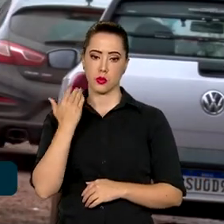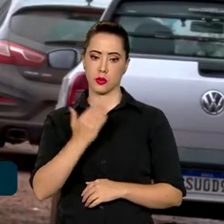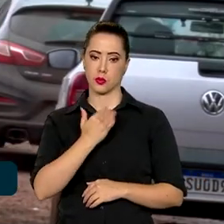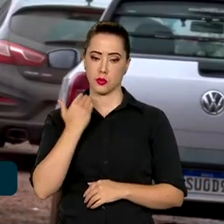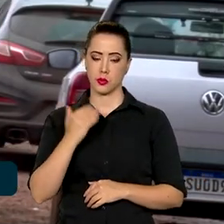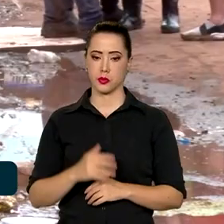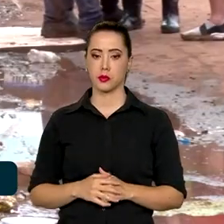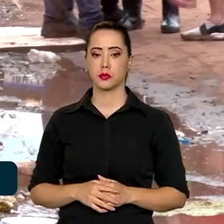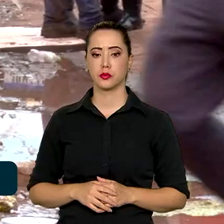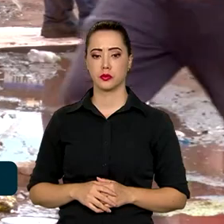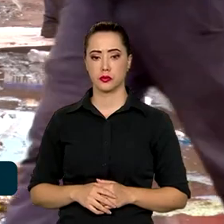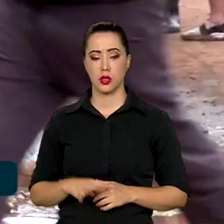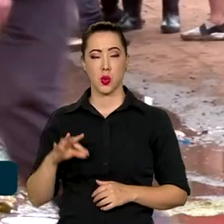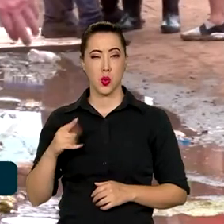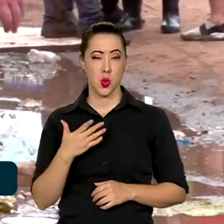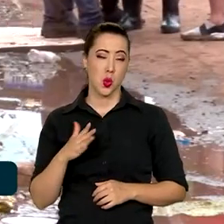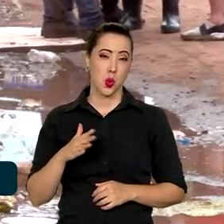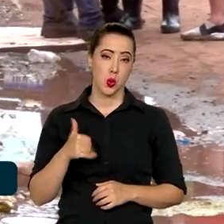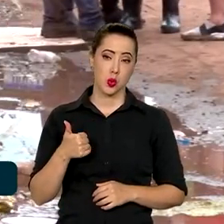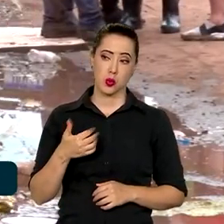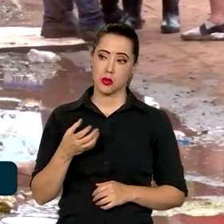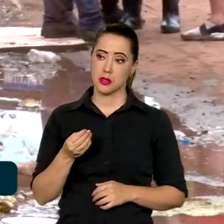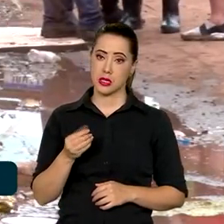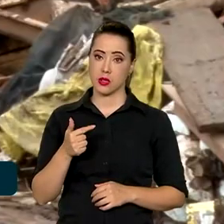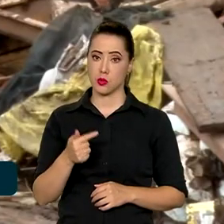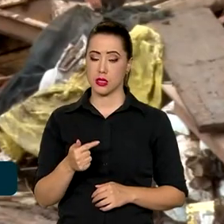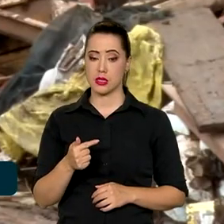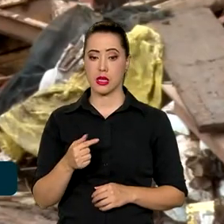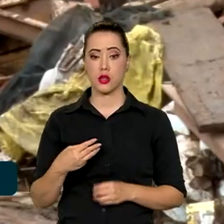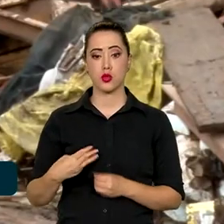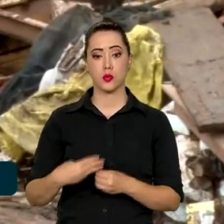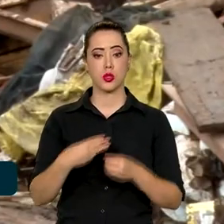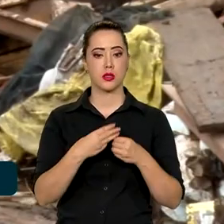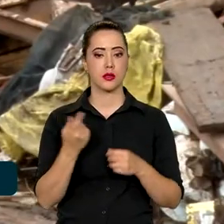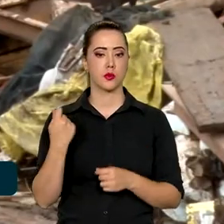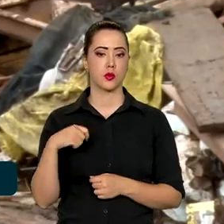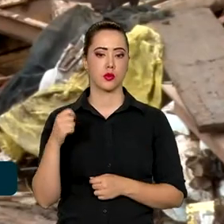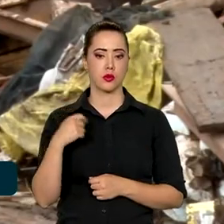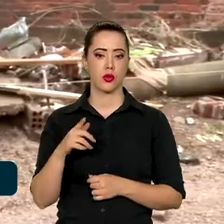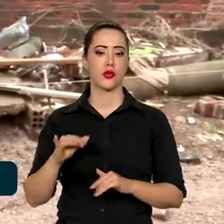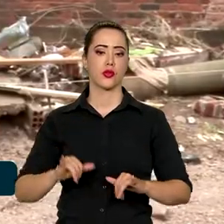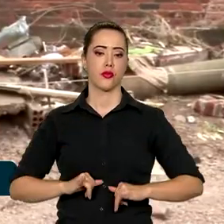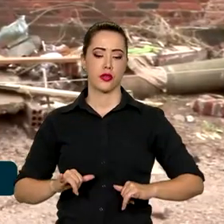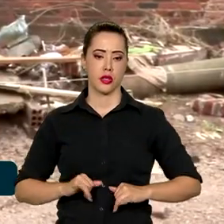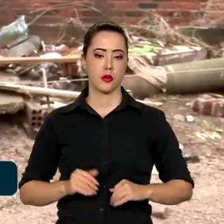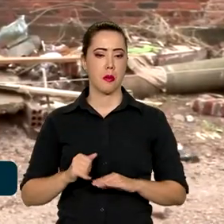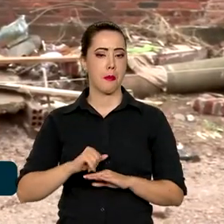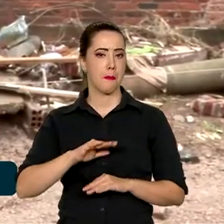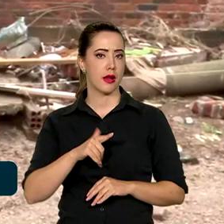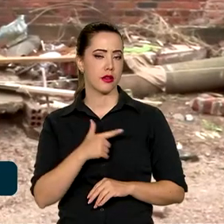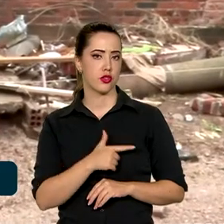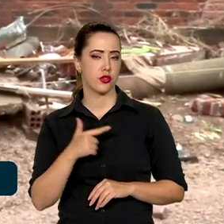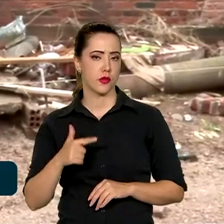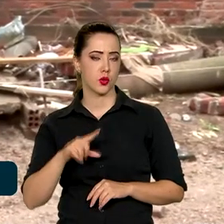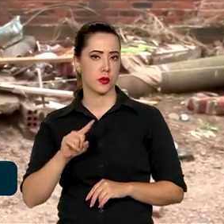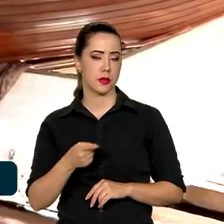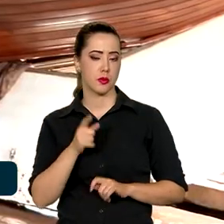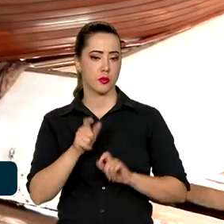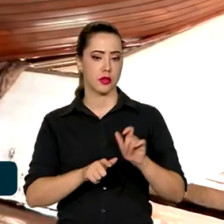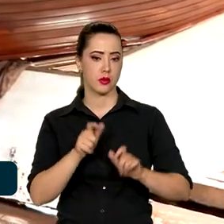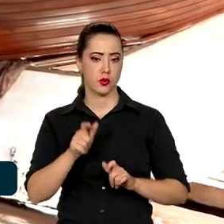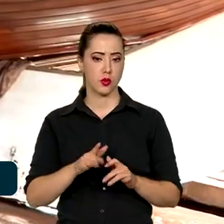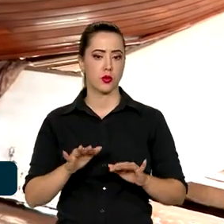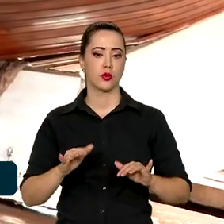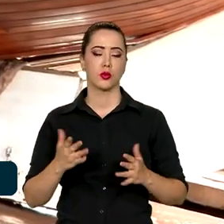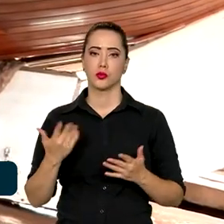registradas. Ao todo, 107 municípios gaúchos foram atingidos e mais de 22 mil pessoas